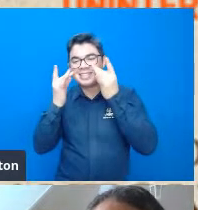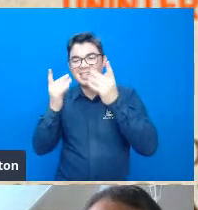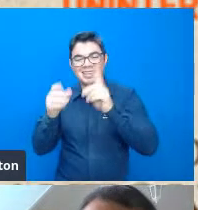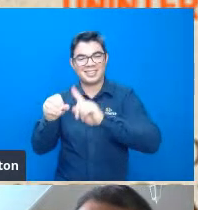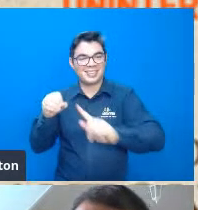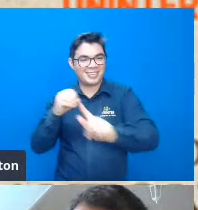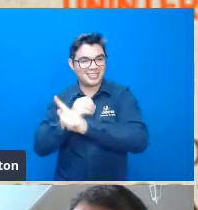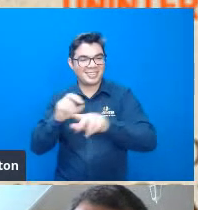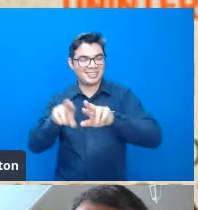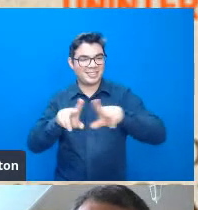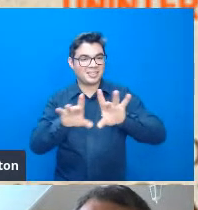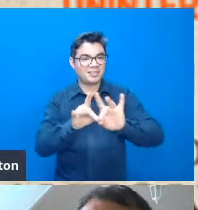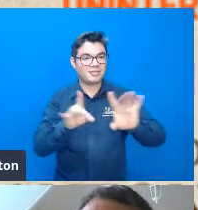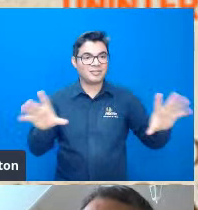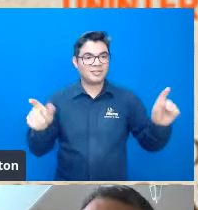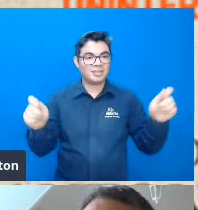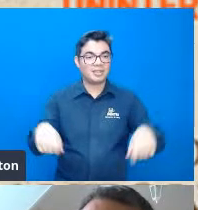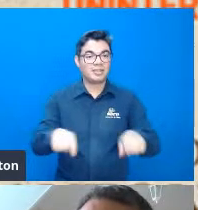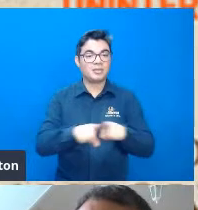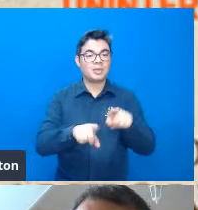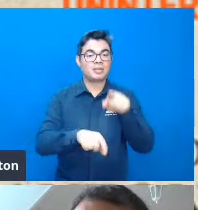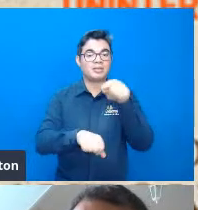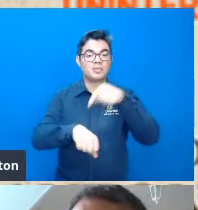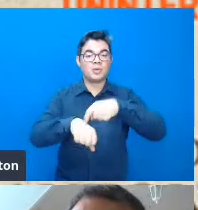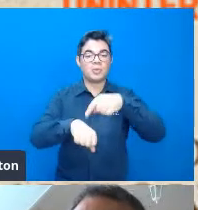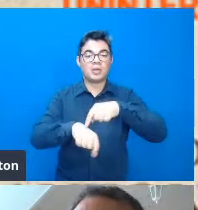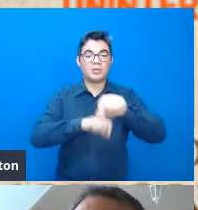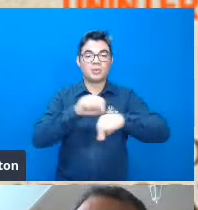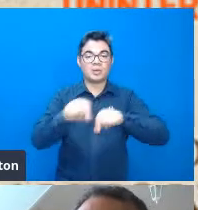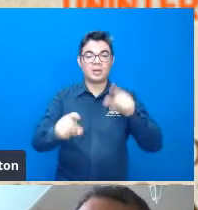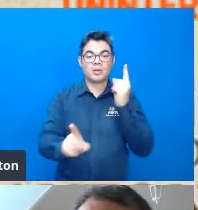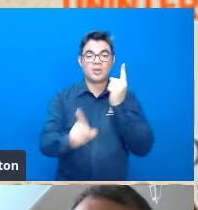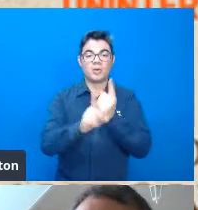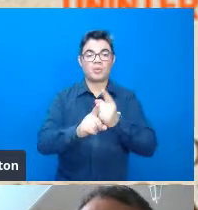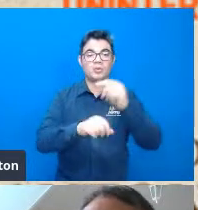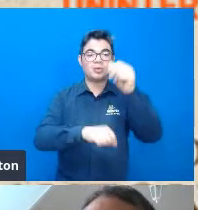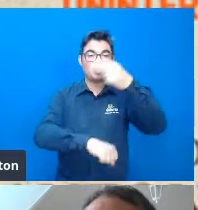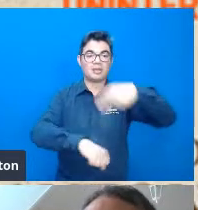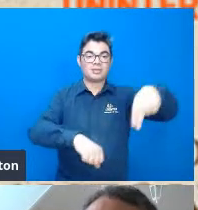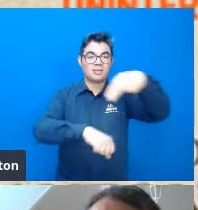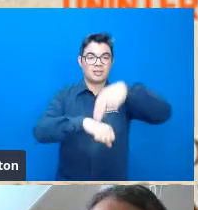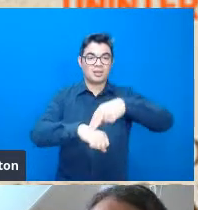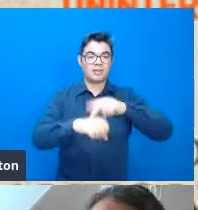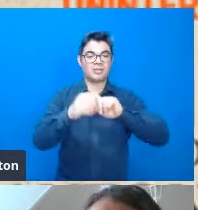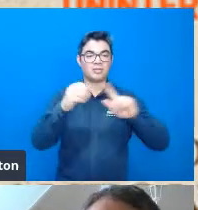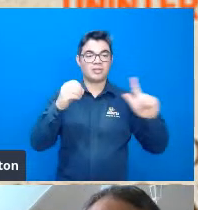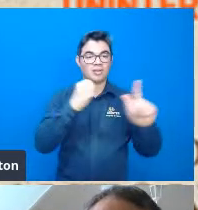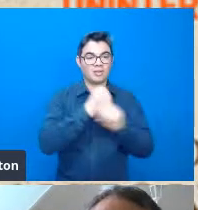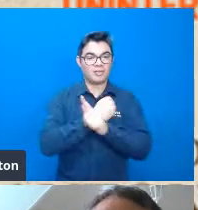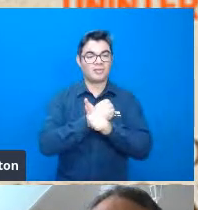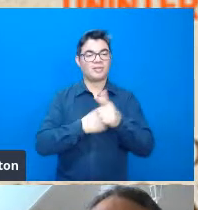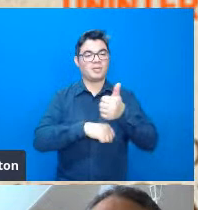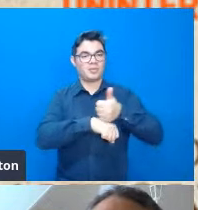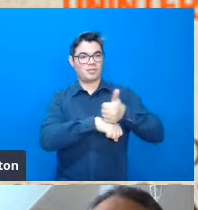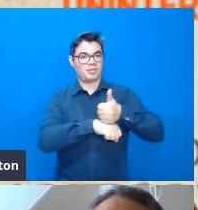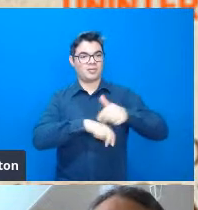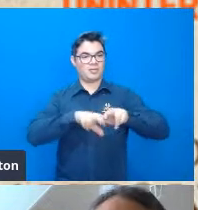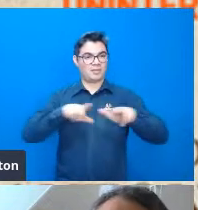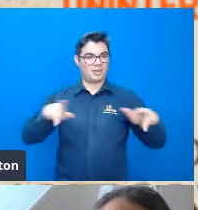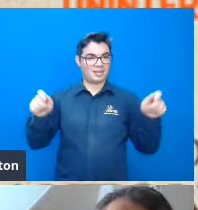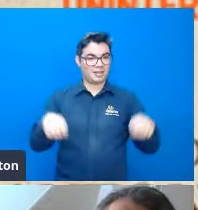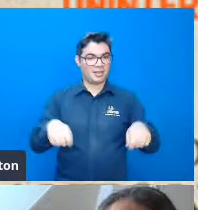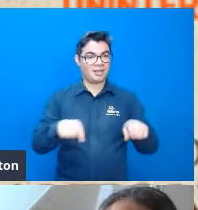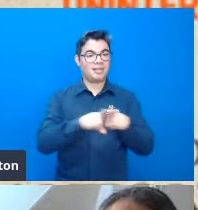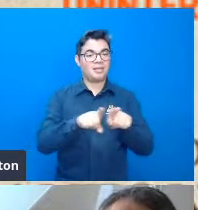momento o grande evento de geografia era o encontro nacional dos geógrafos então